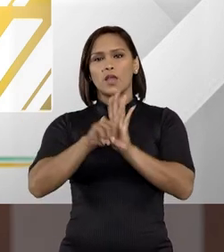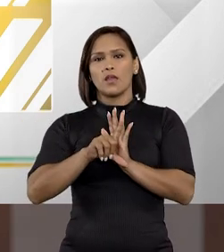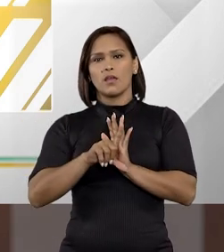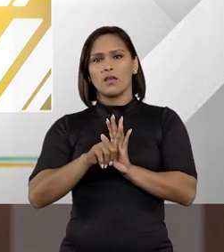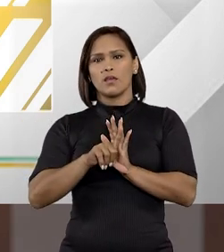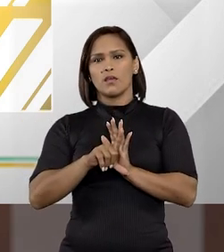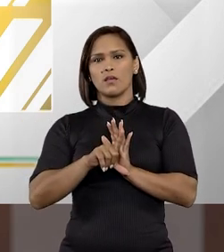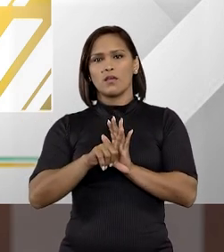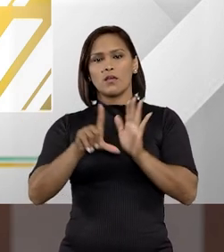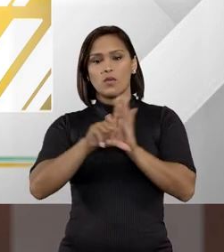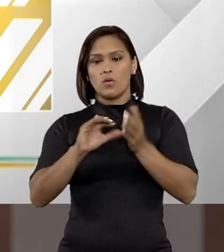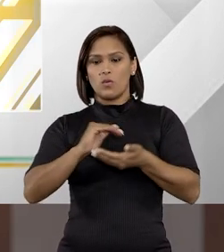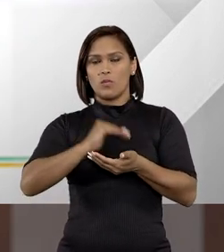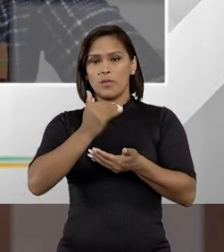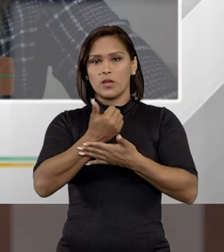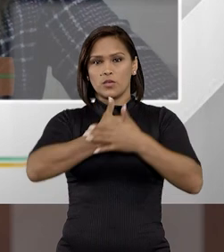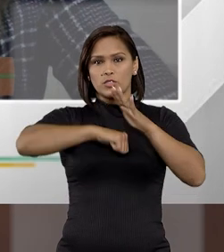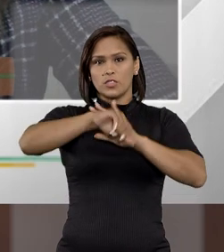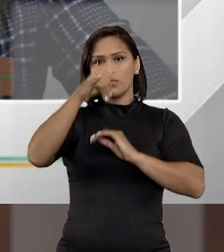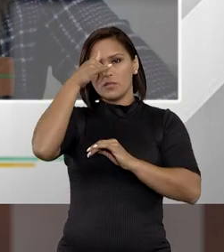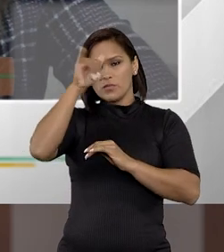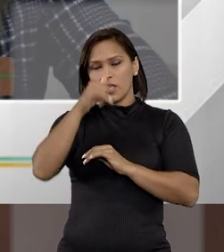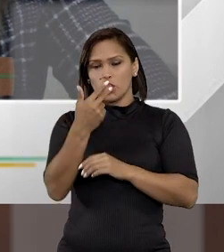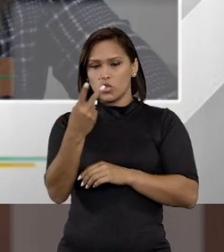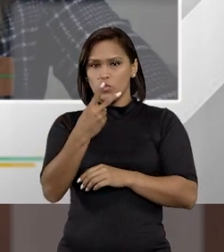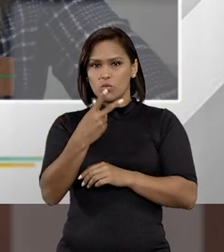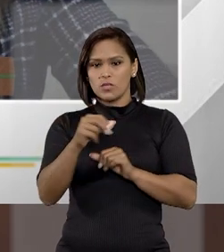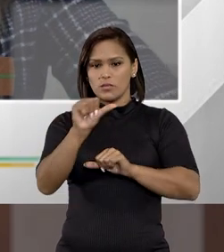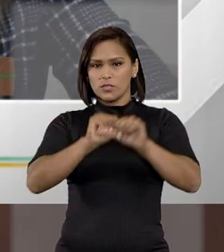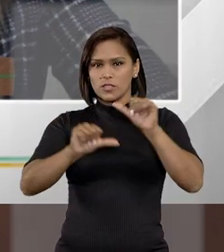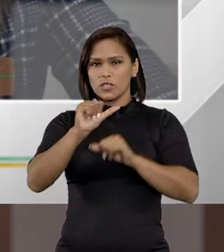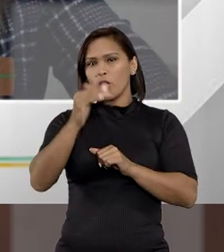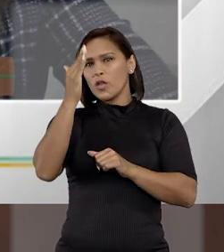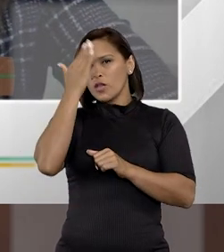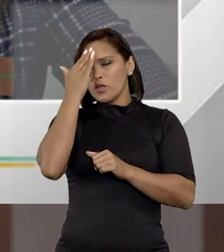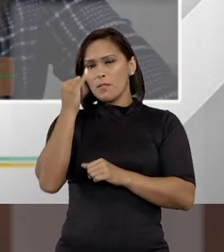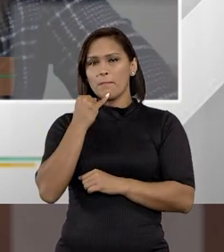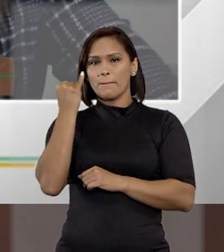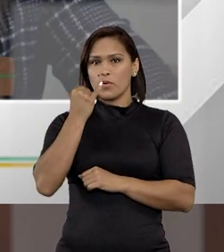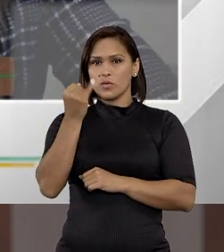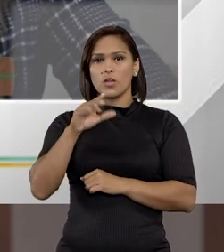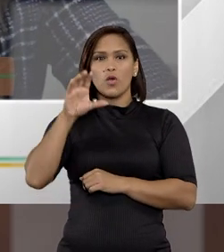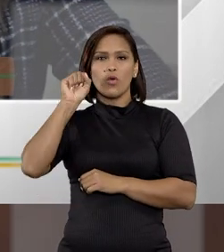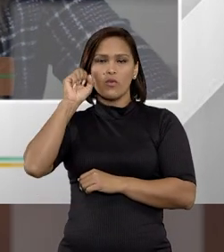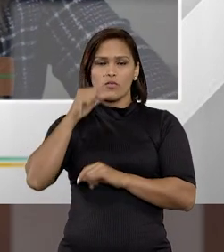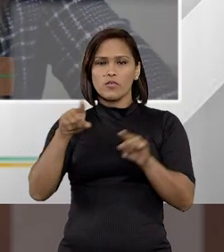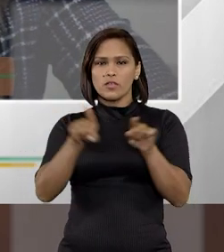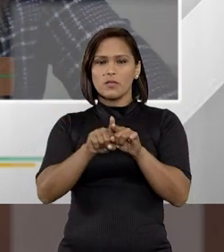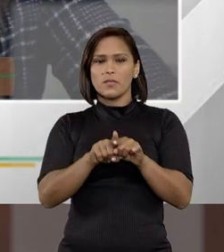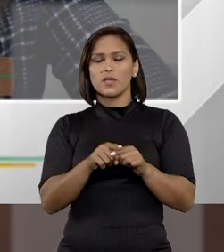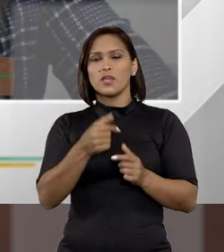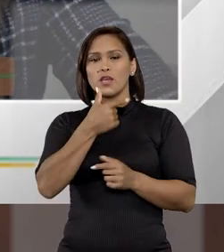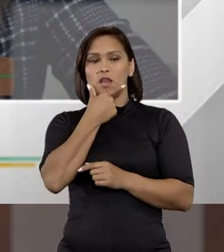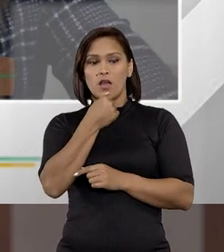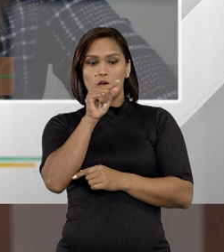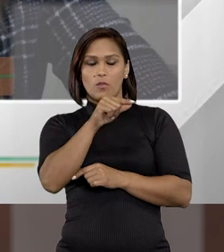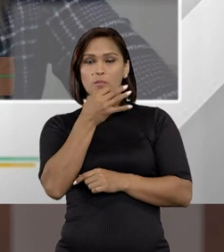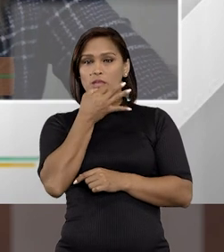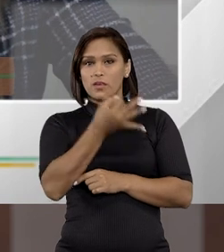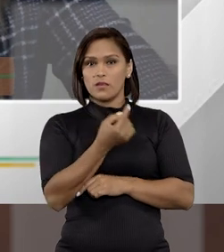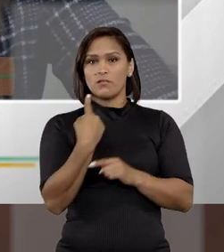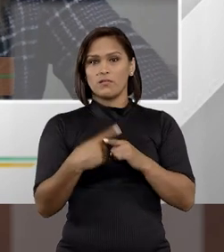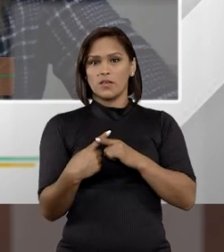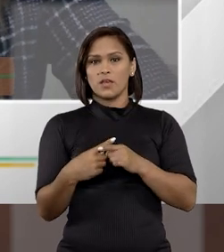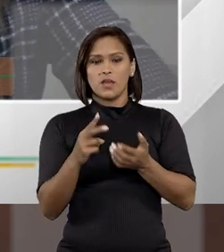lei, o pacote anticrime, ele também trouxe duas alterações que eu entendo super relevantes, queria até ouvir também a opinião do Eduardo